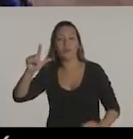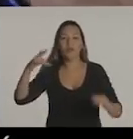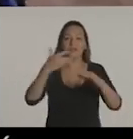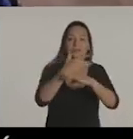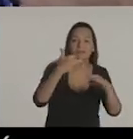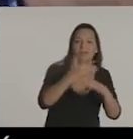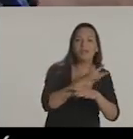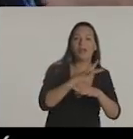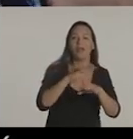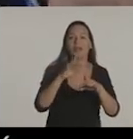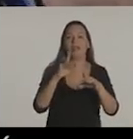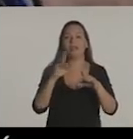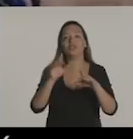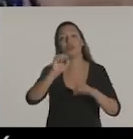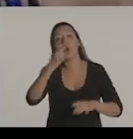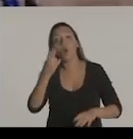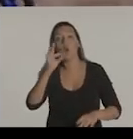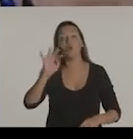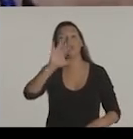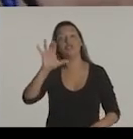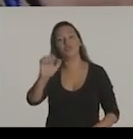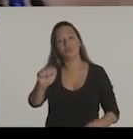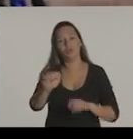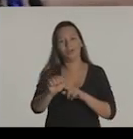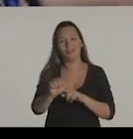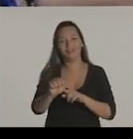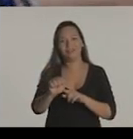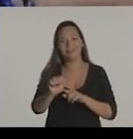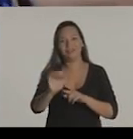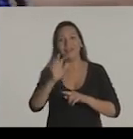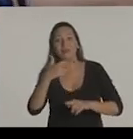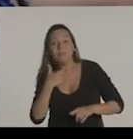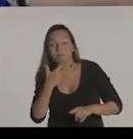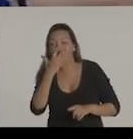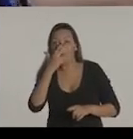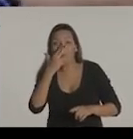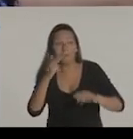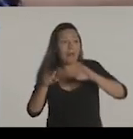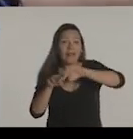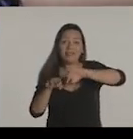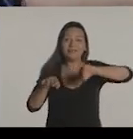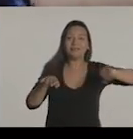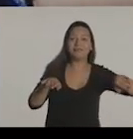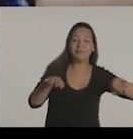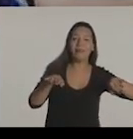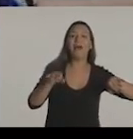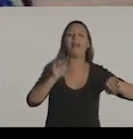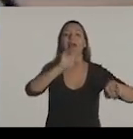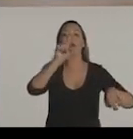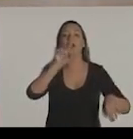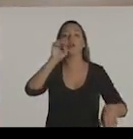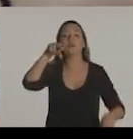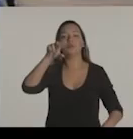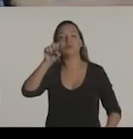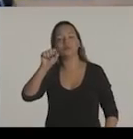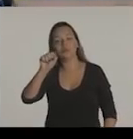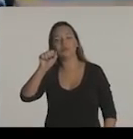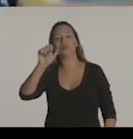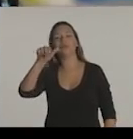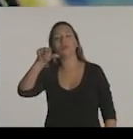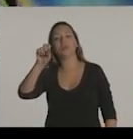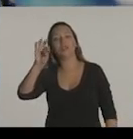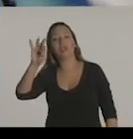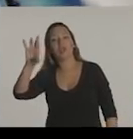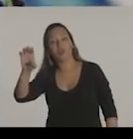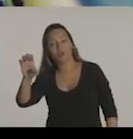Norte e a Zona Oeste não produzem cultura, né? O que é absurdo a gente pensar dessa forma. Se a gente pensar quantas rodas de rimas,